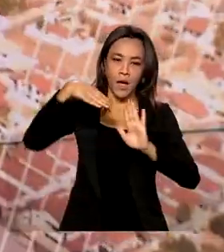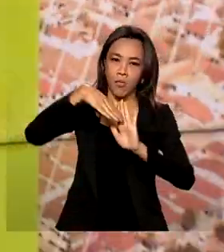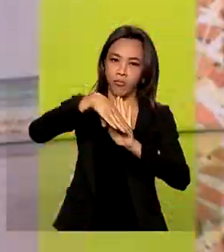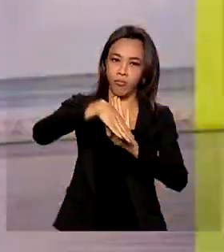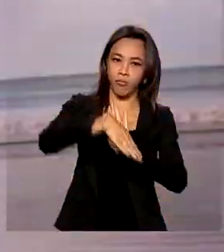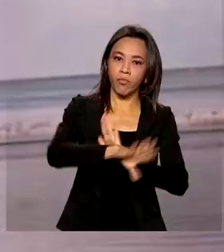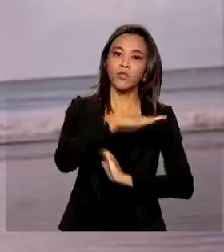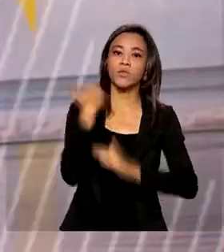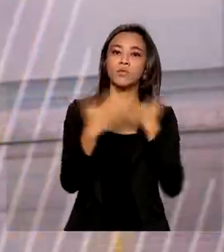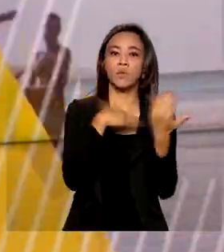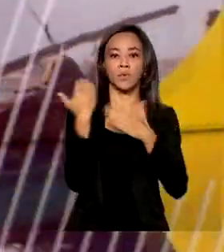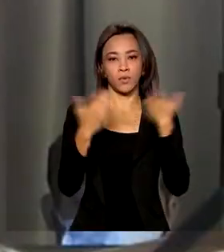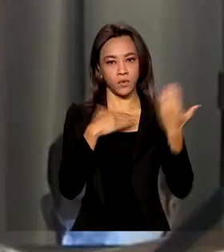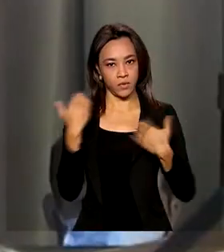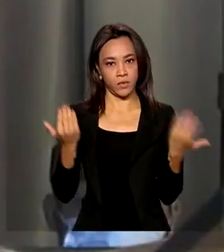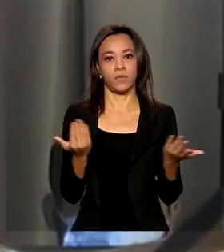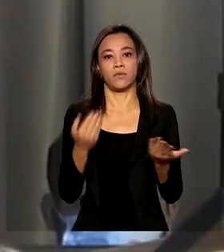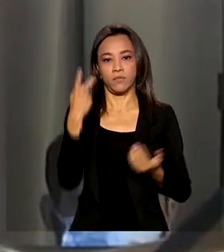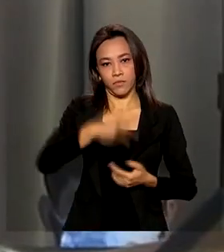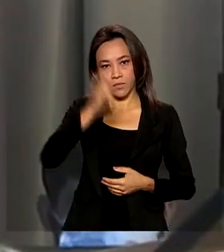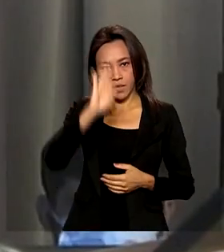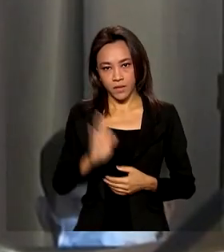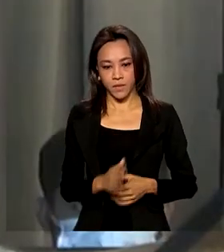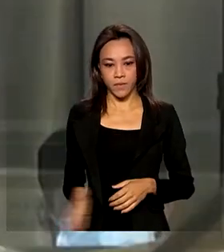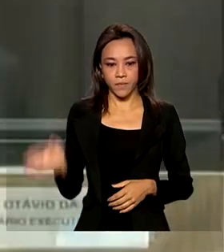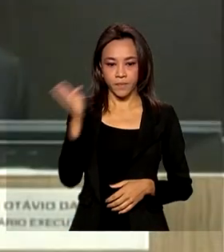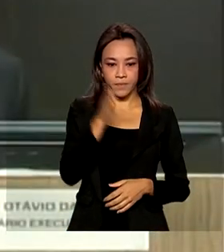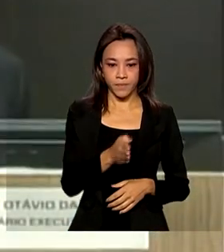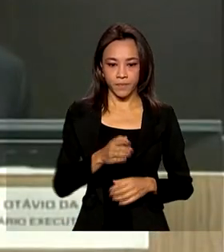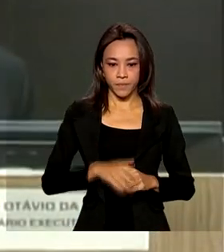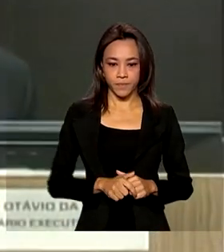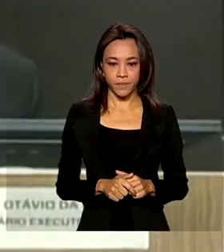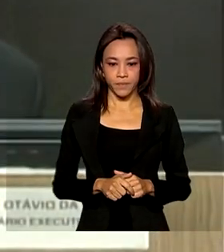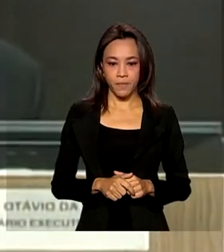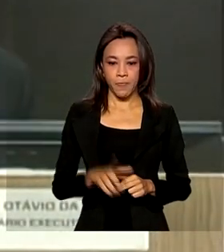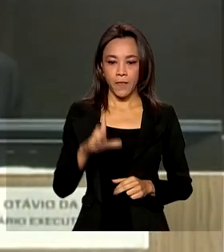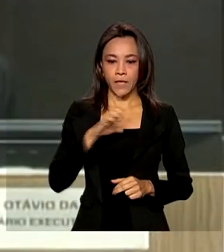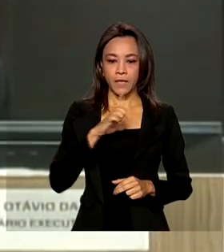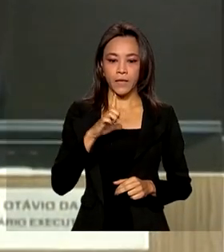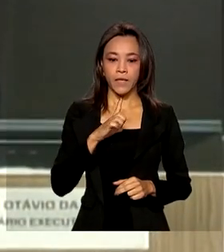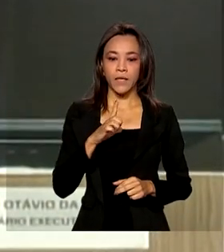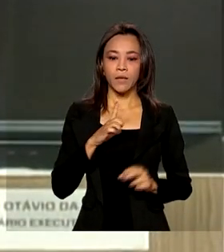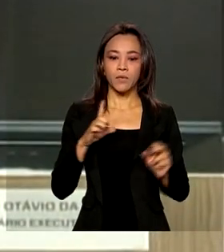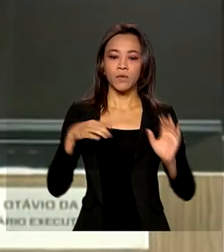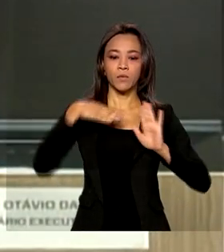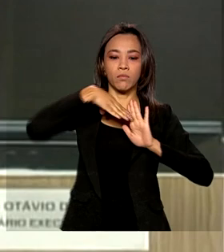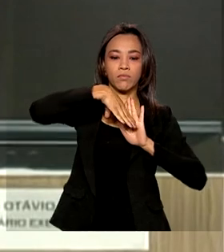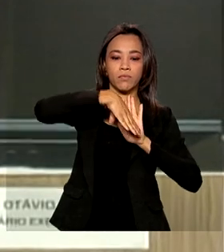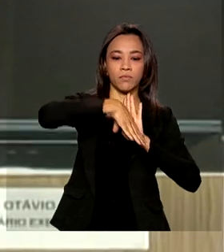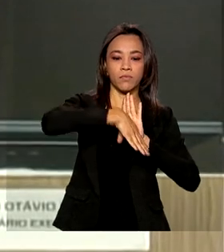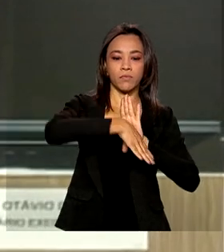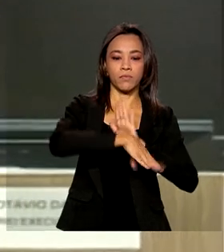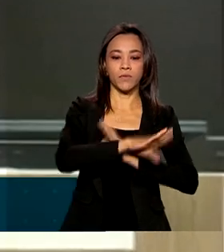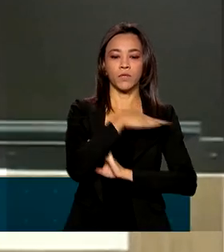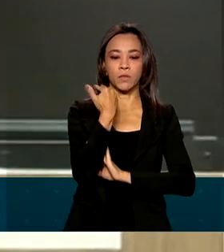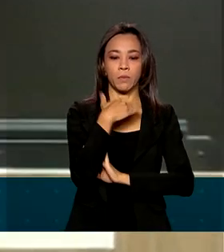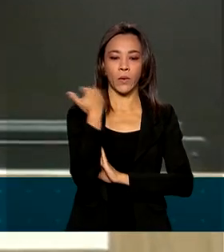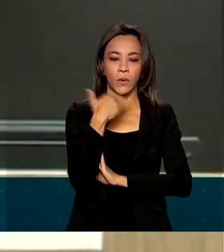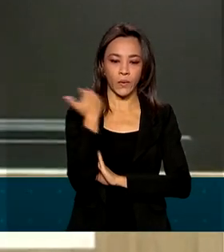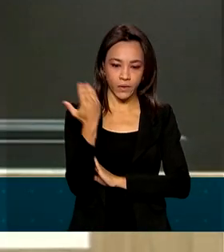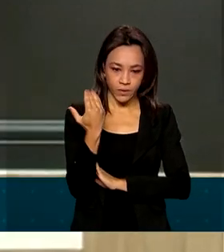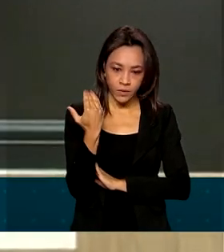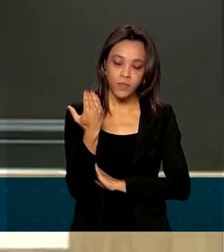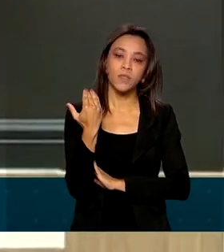óbitos pela Covid-19. Estamos num cenário de queda de óbitos, ainda em alta, mas já